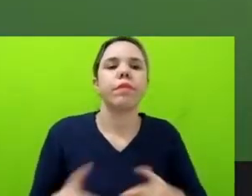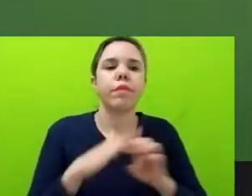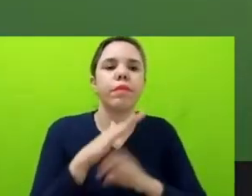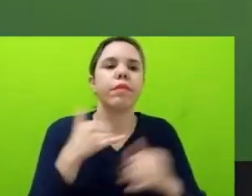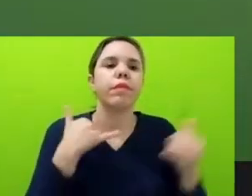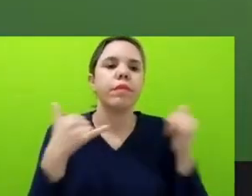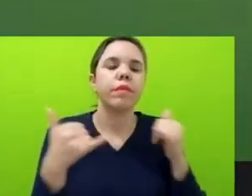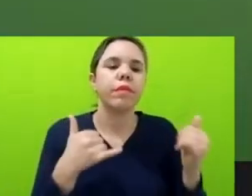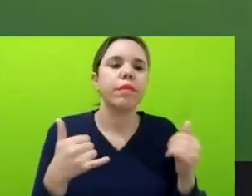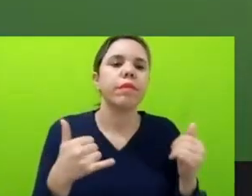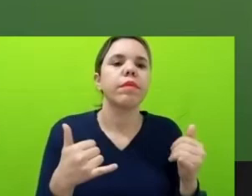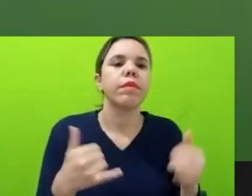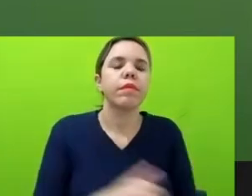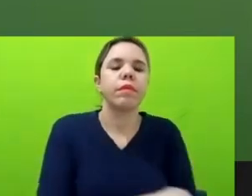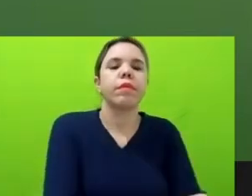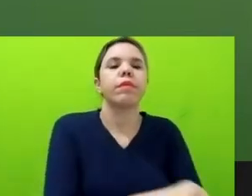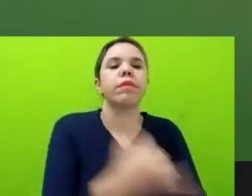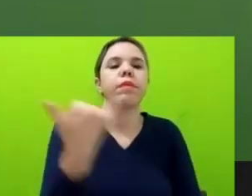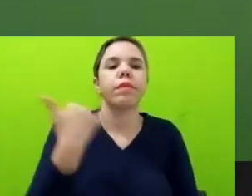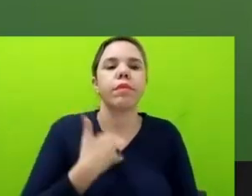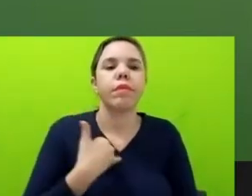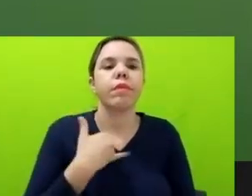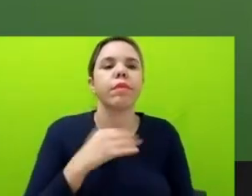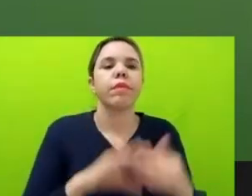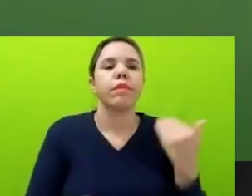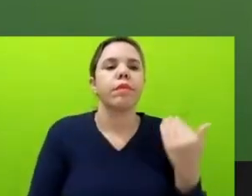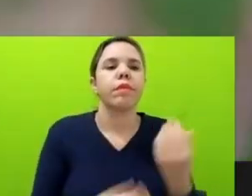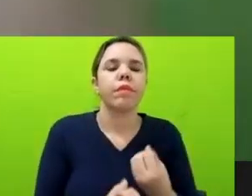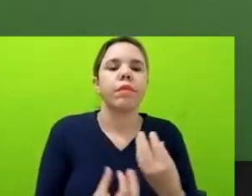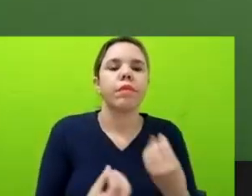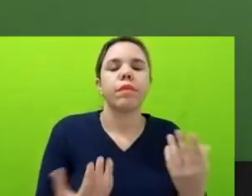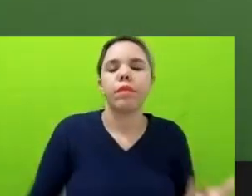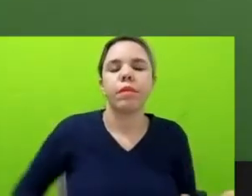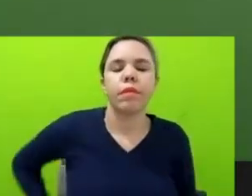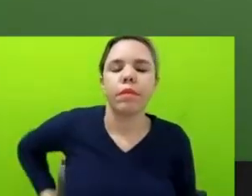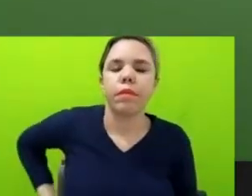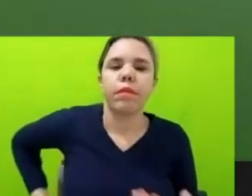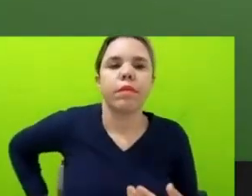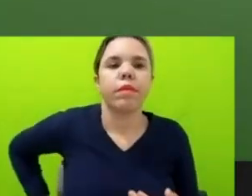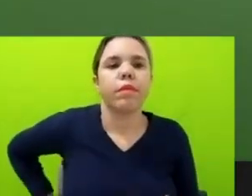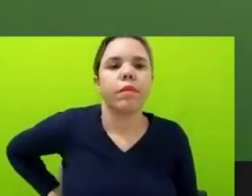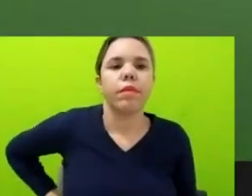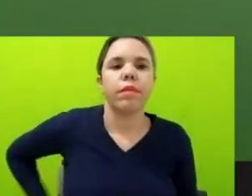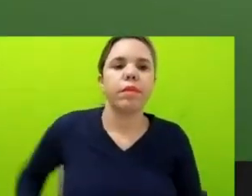imprensa ligou, dizendo que iam mandar informação para a gente. E aí, nós recebemos...